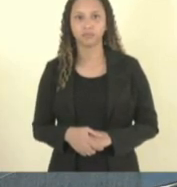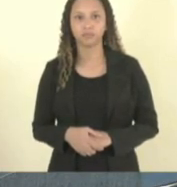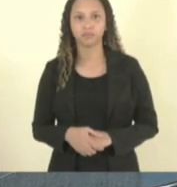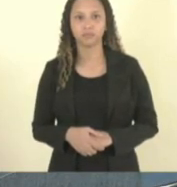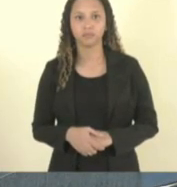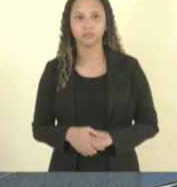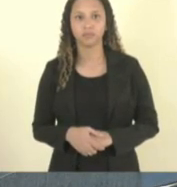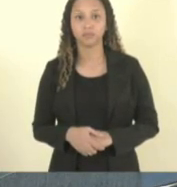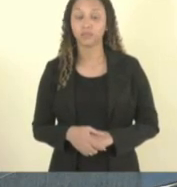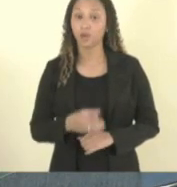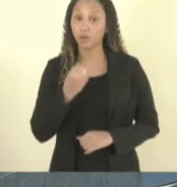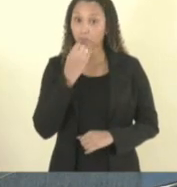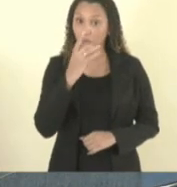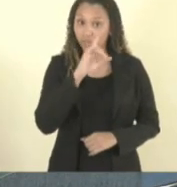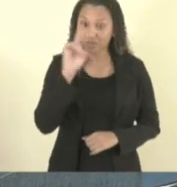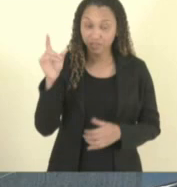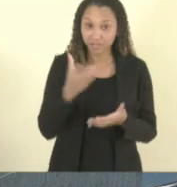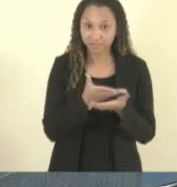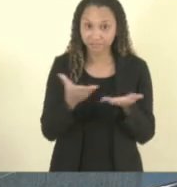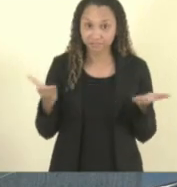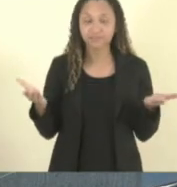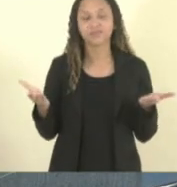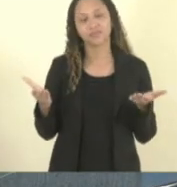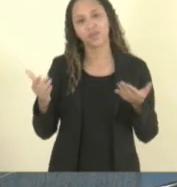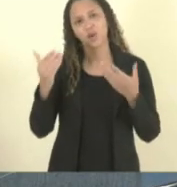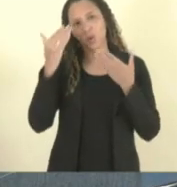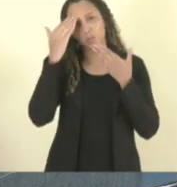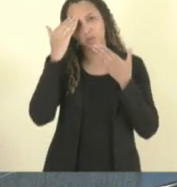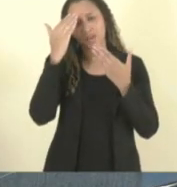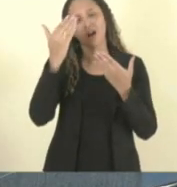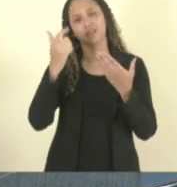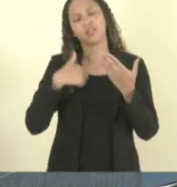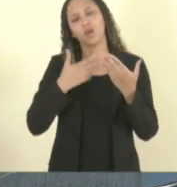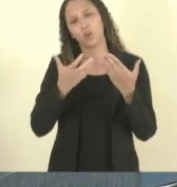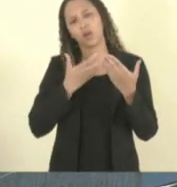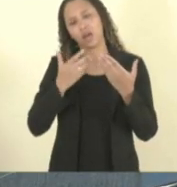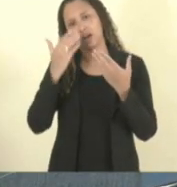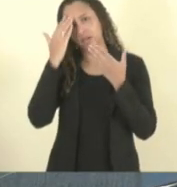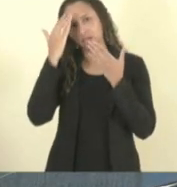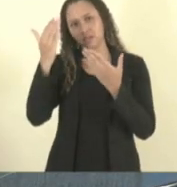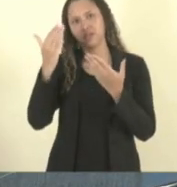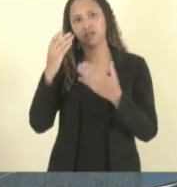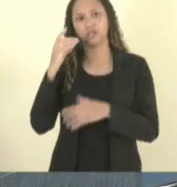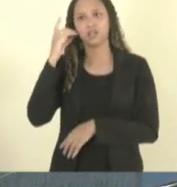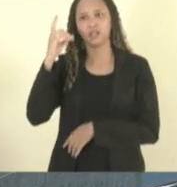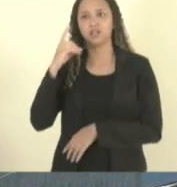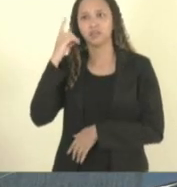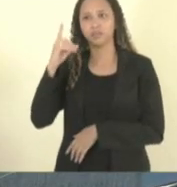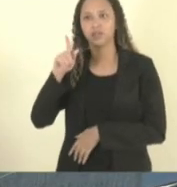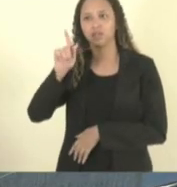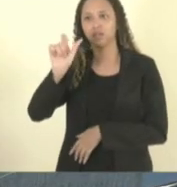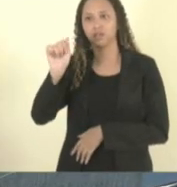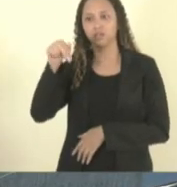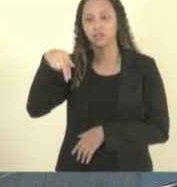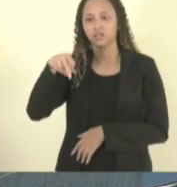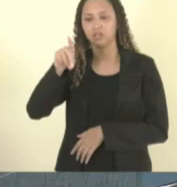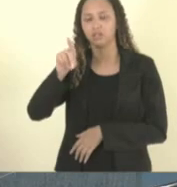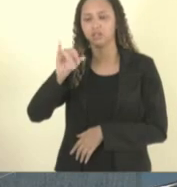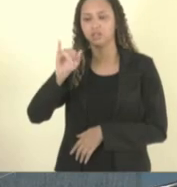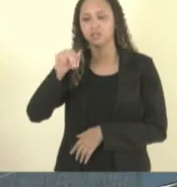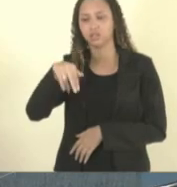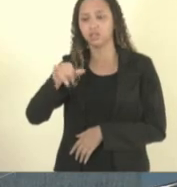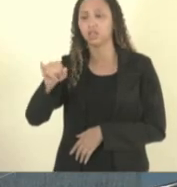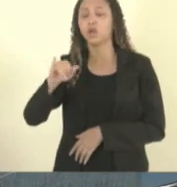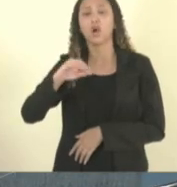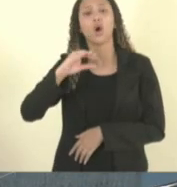Bom dia a todos. Obrigada. Primeiro, eu gostaria de agradecer ao deputado Fabrício Gandini a oportunidade de